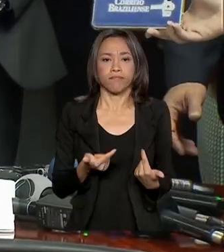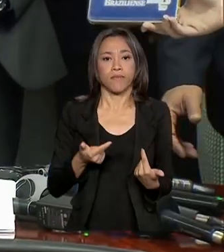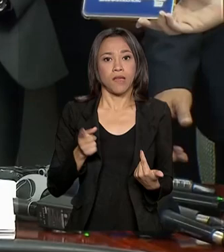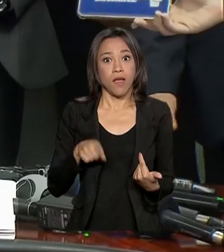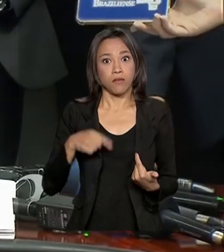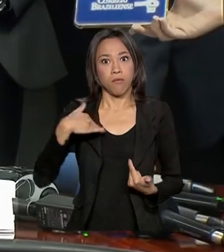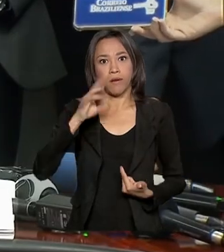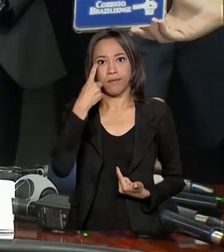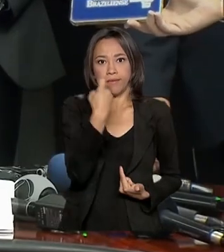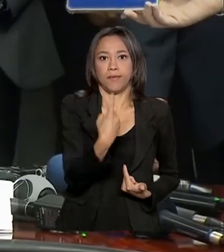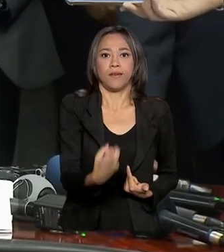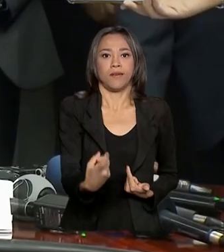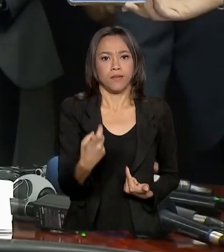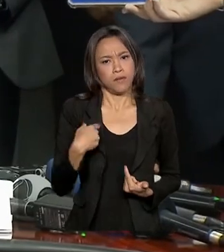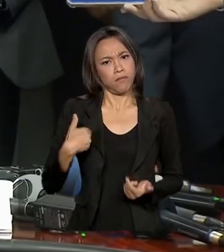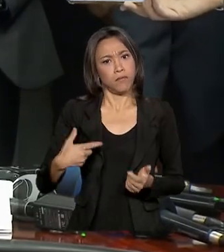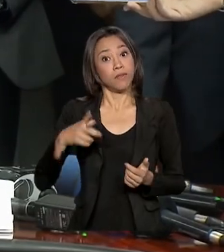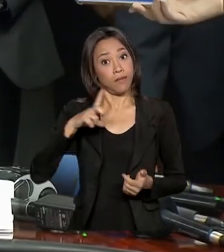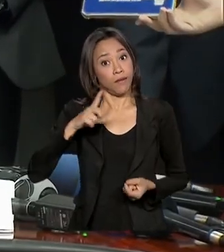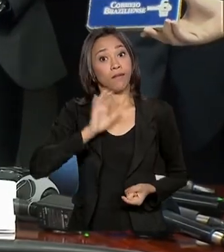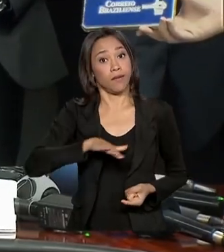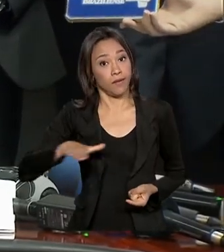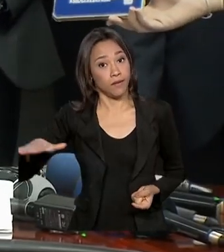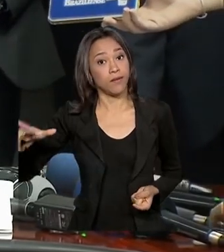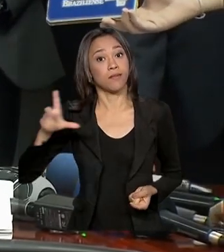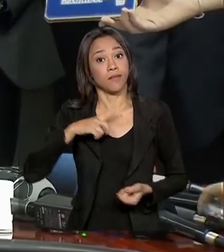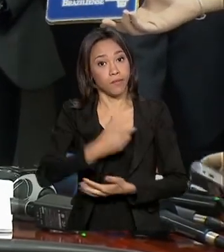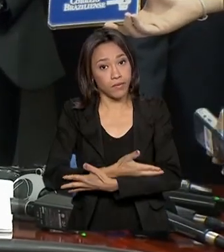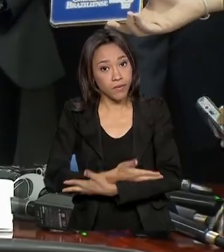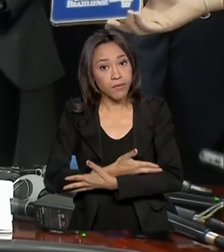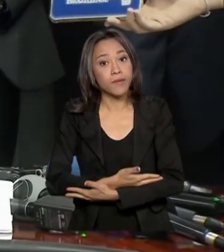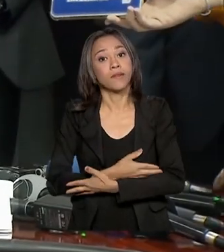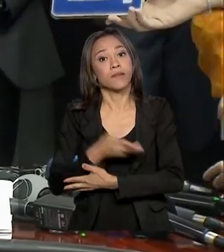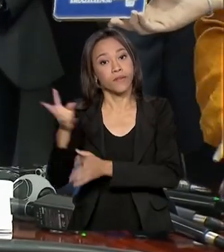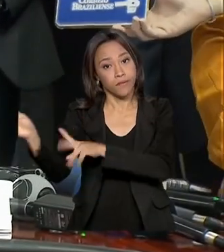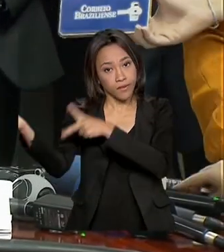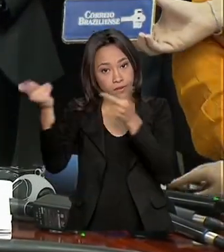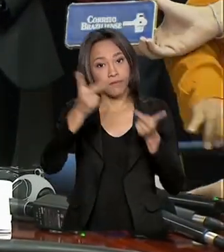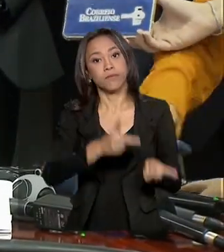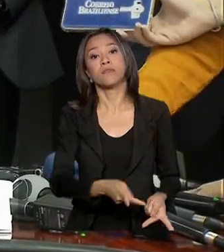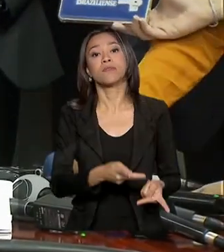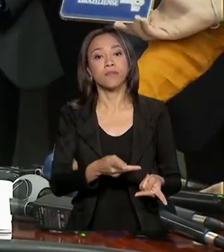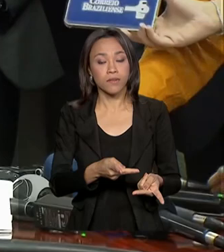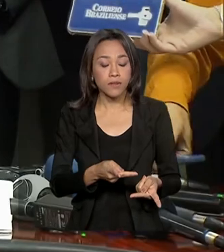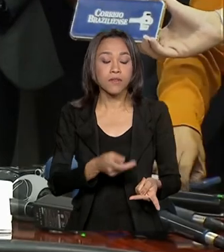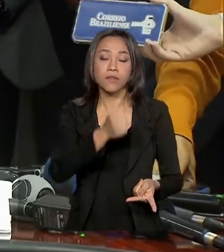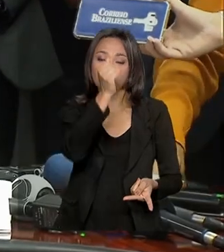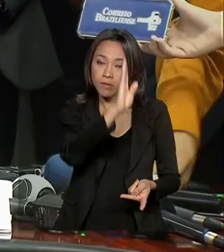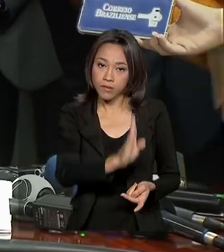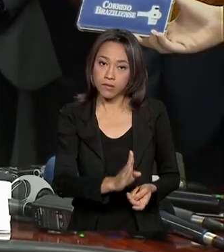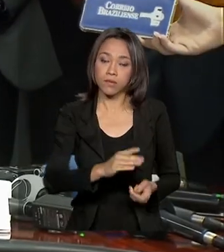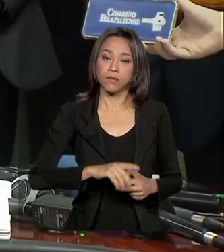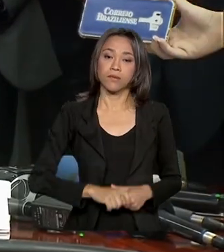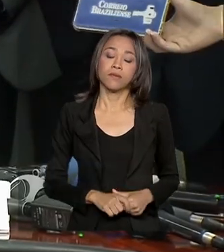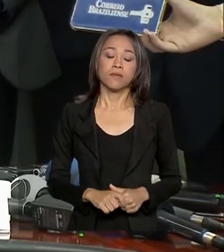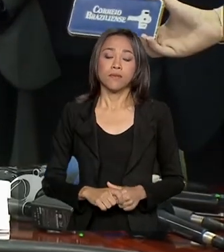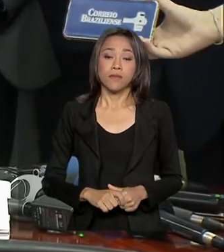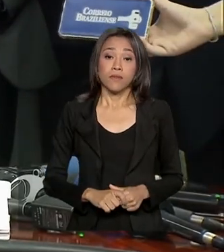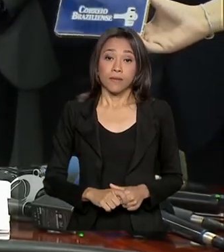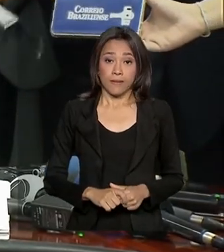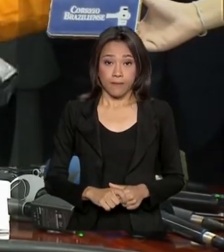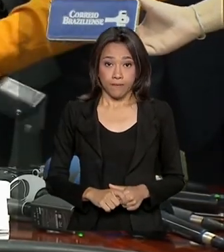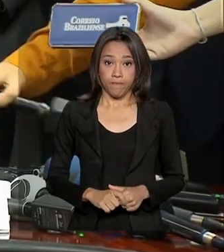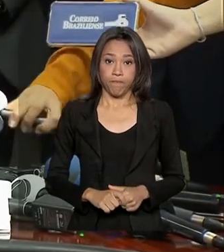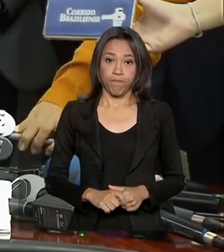interesse. Mostrar, inclusive, que tem crianças, tem bebês que estão sendo, eles estão vindo para o Brasil e